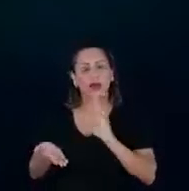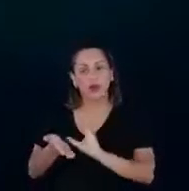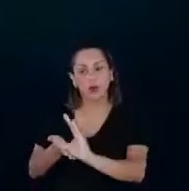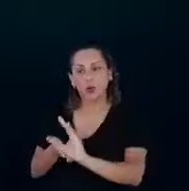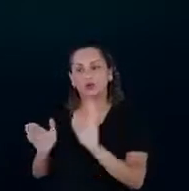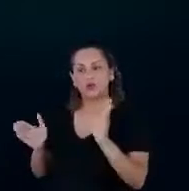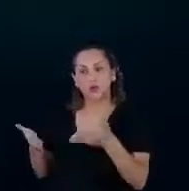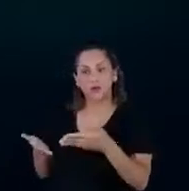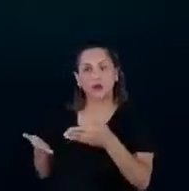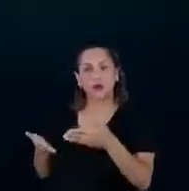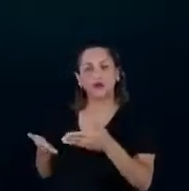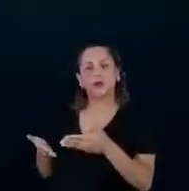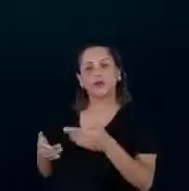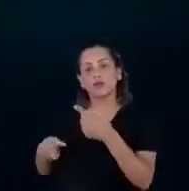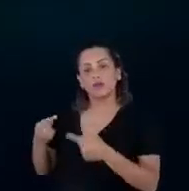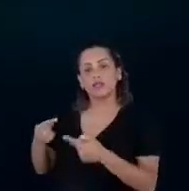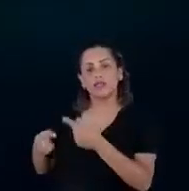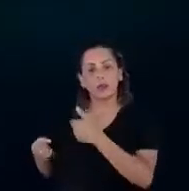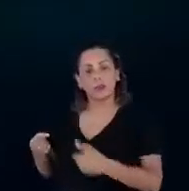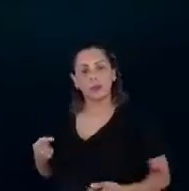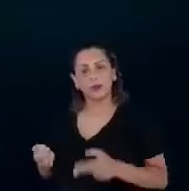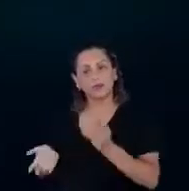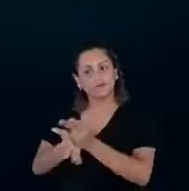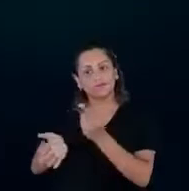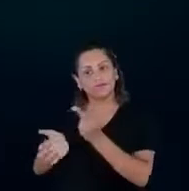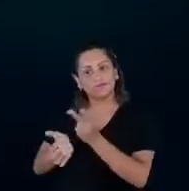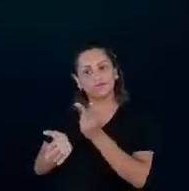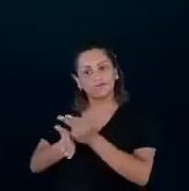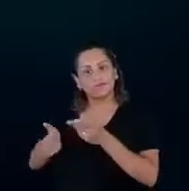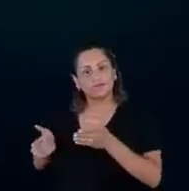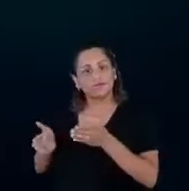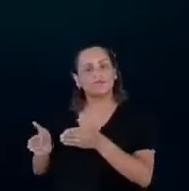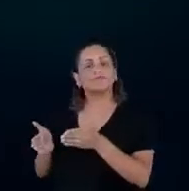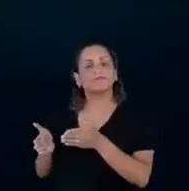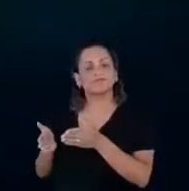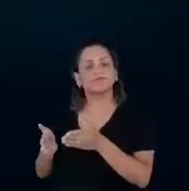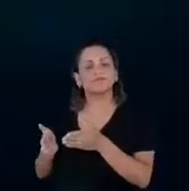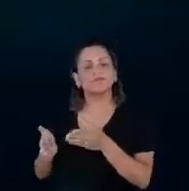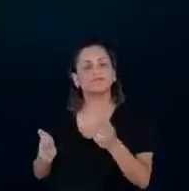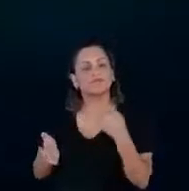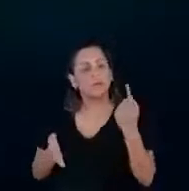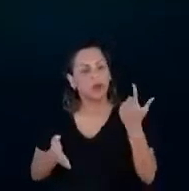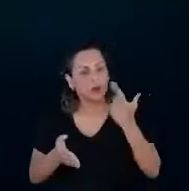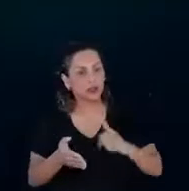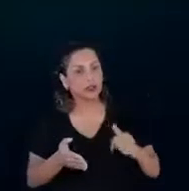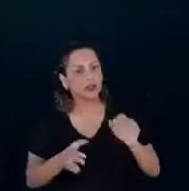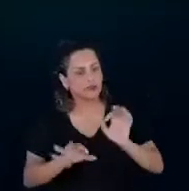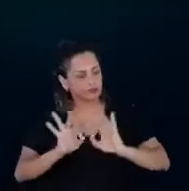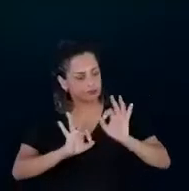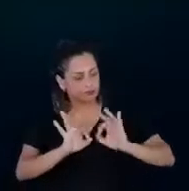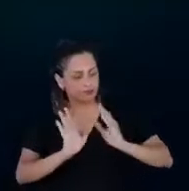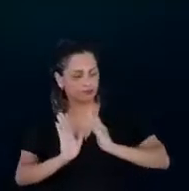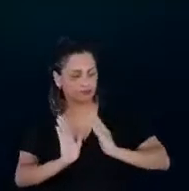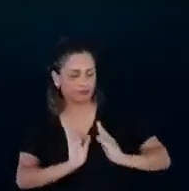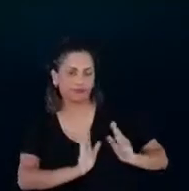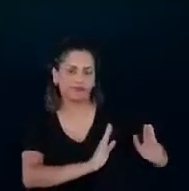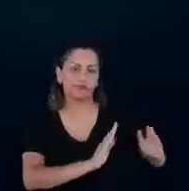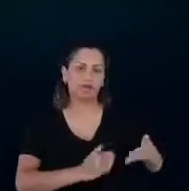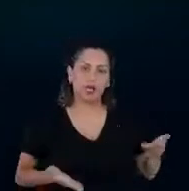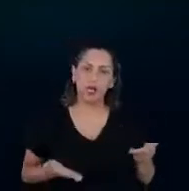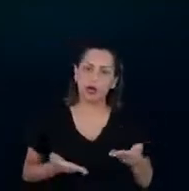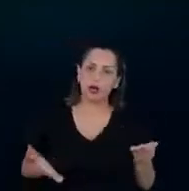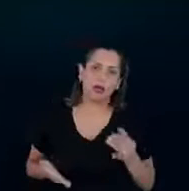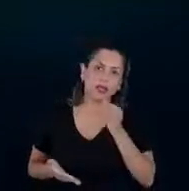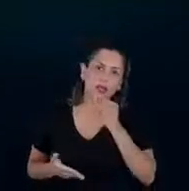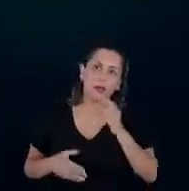de uma certa forma, seja preservado, para que a gente possa, de forma estruturada, não só no momento de uma eventual